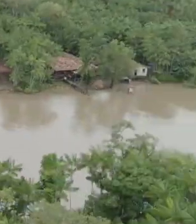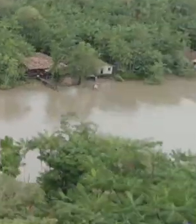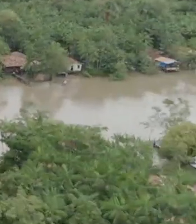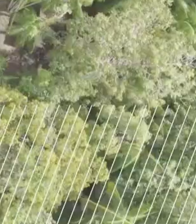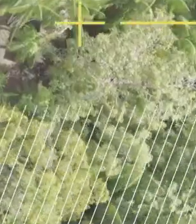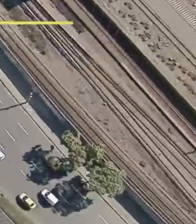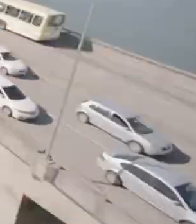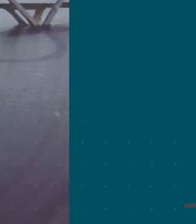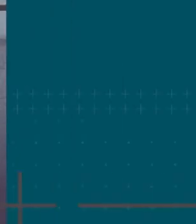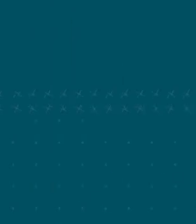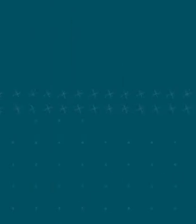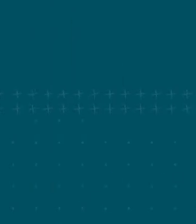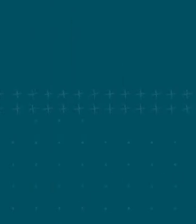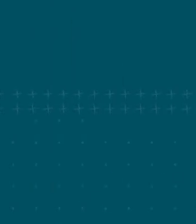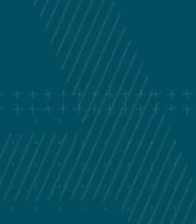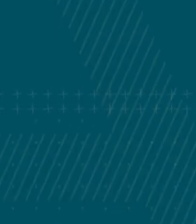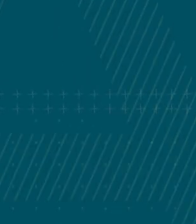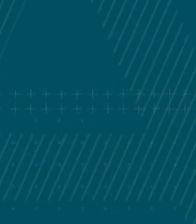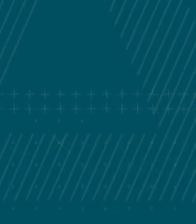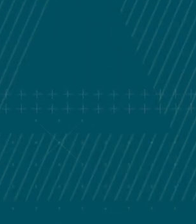Obrigada. Obrigada.